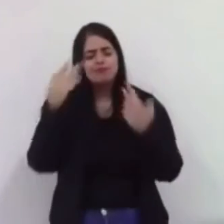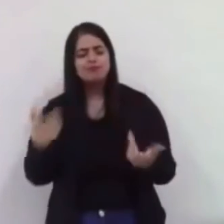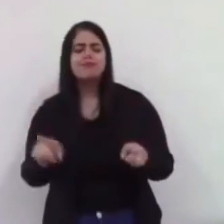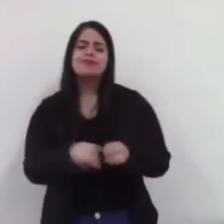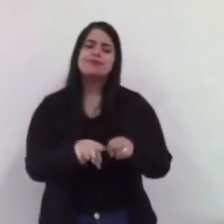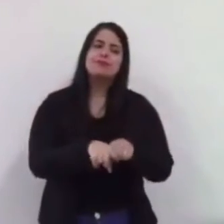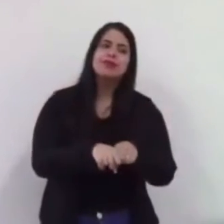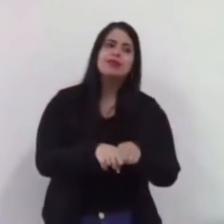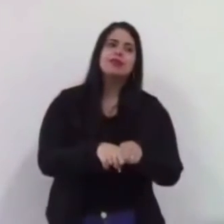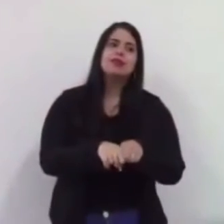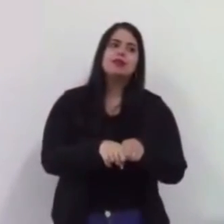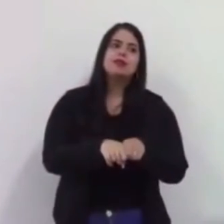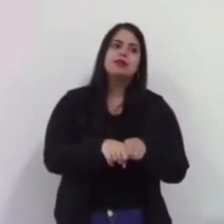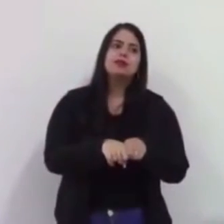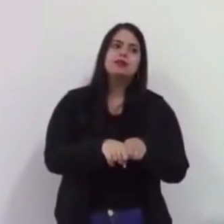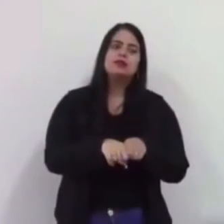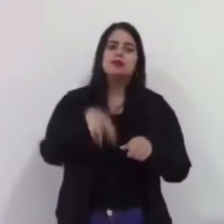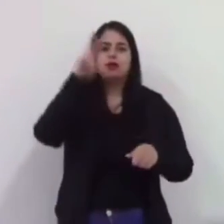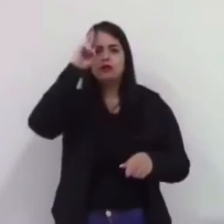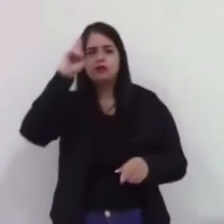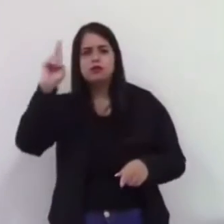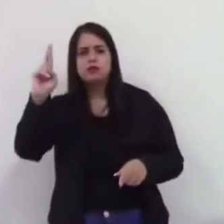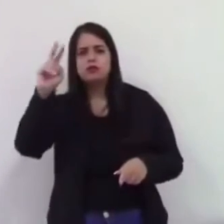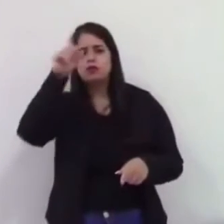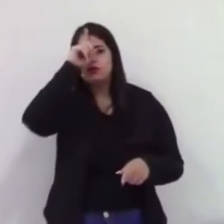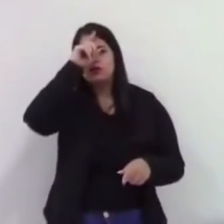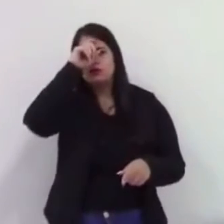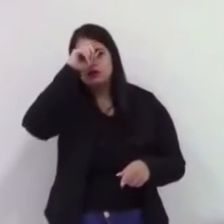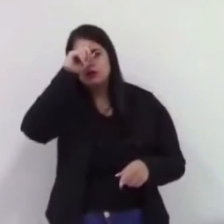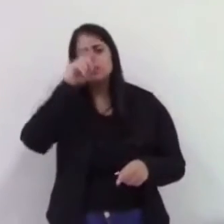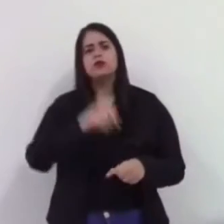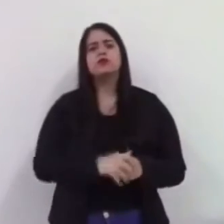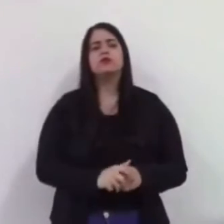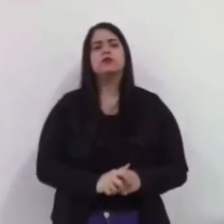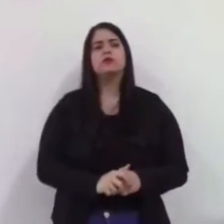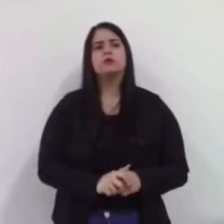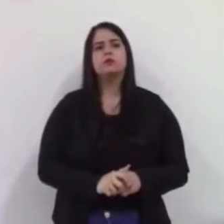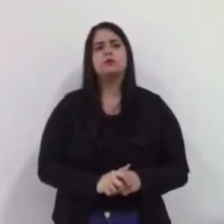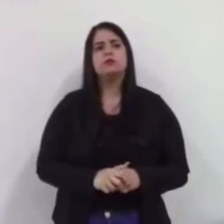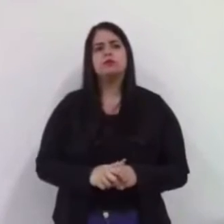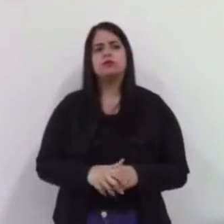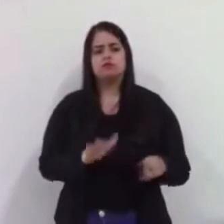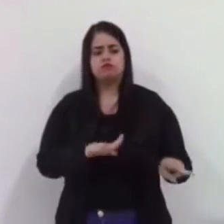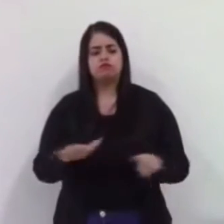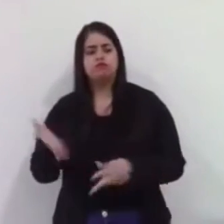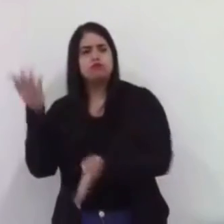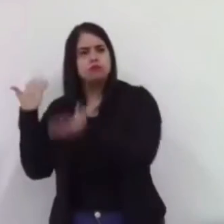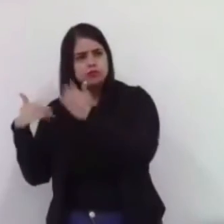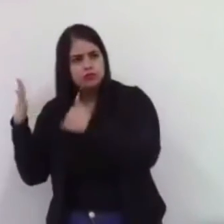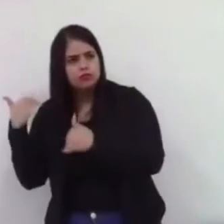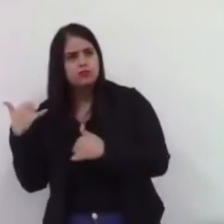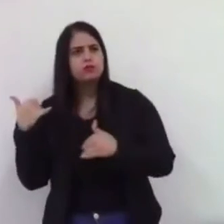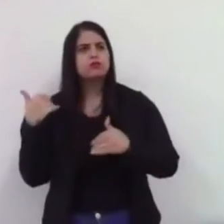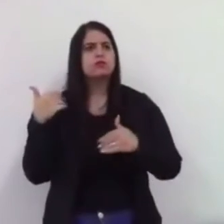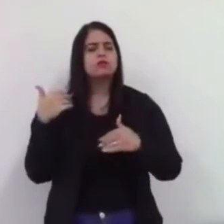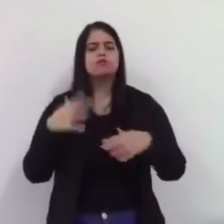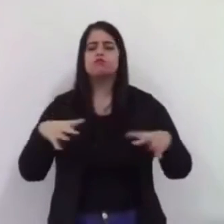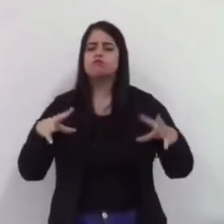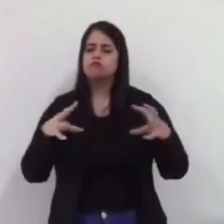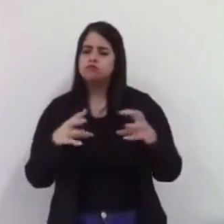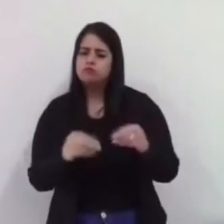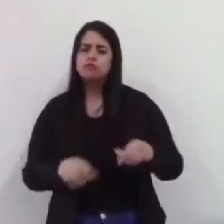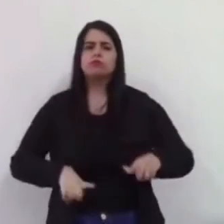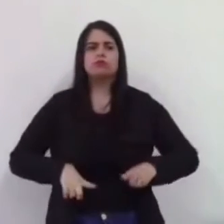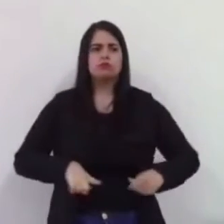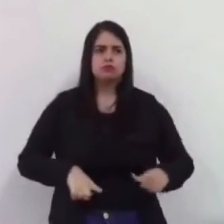o diretor do Hospital Regional, que agradecia a semana passada, a Rayana, em nome de todos os funcionários, o presidente